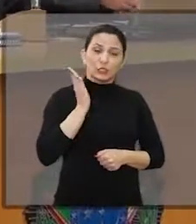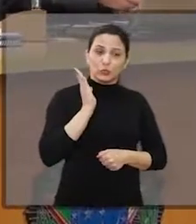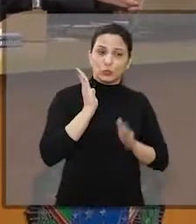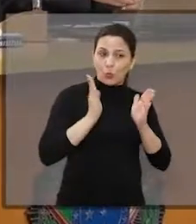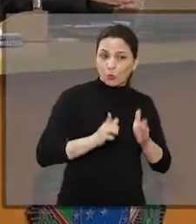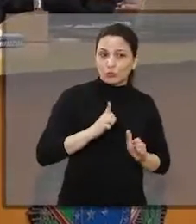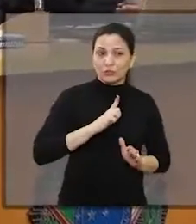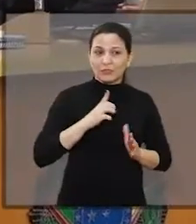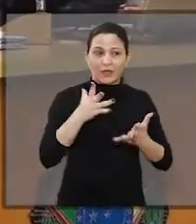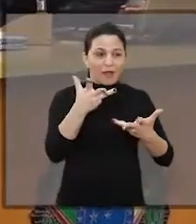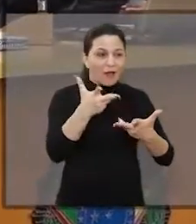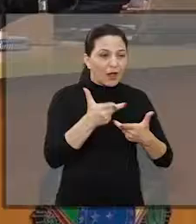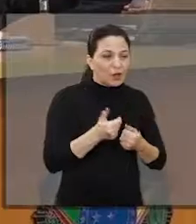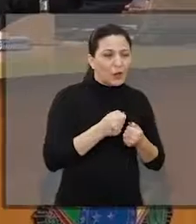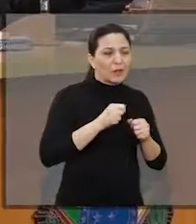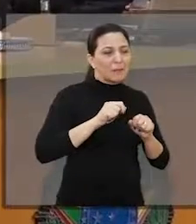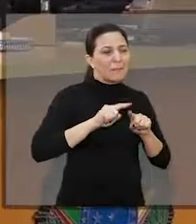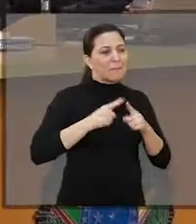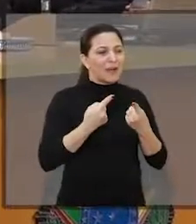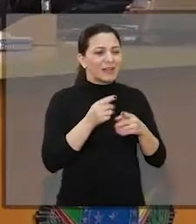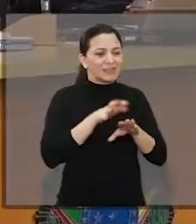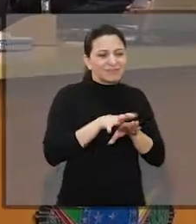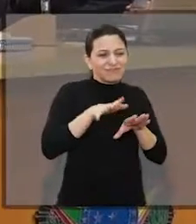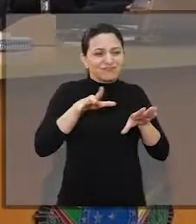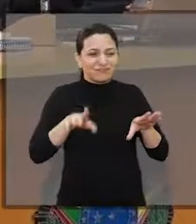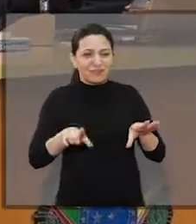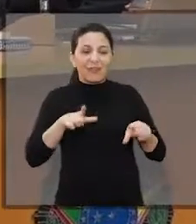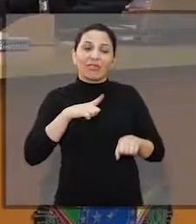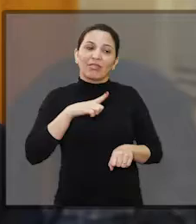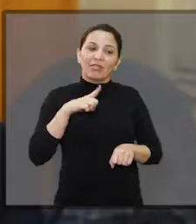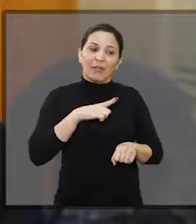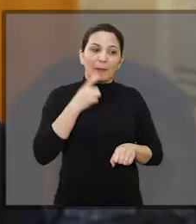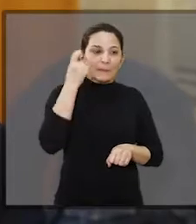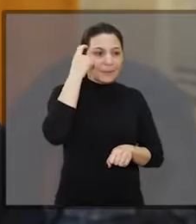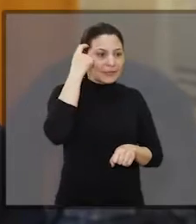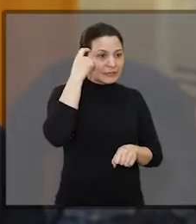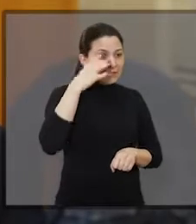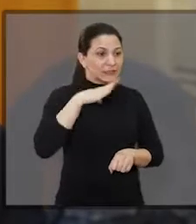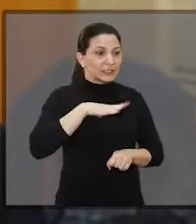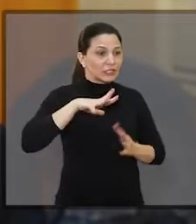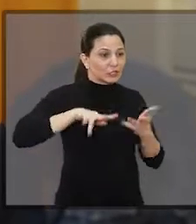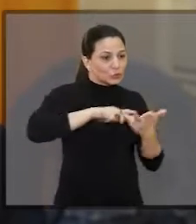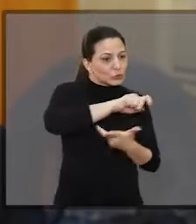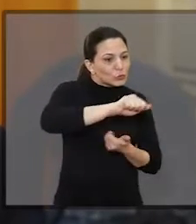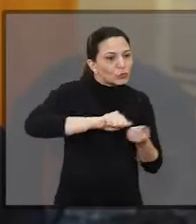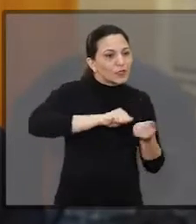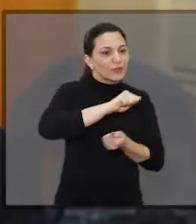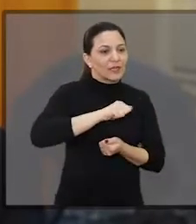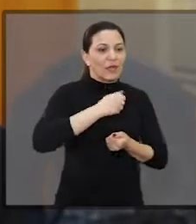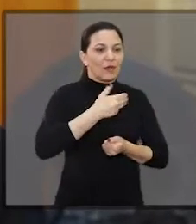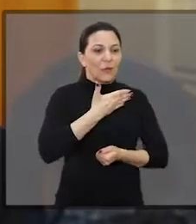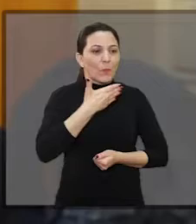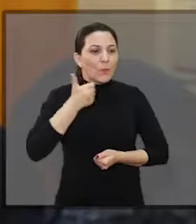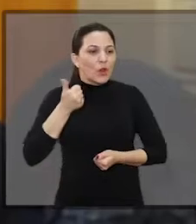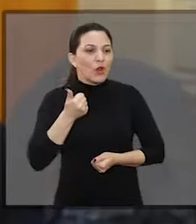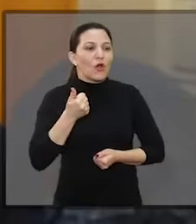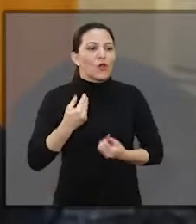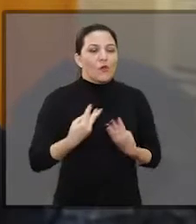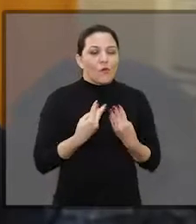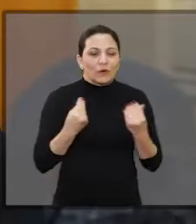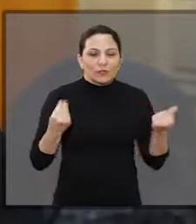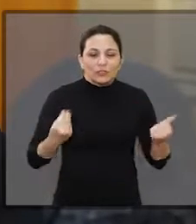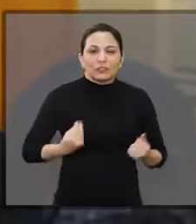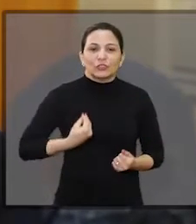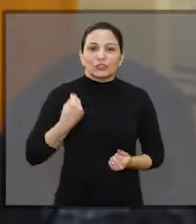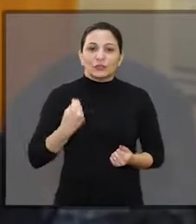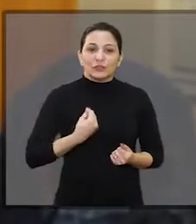uma cidade que não acolhe a todos, que exclui, ela é segregadora. Então pensar uma cidade sustentável, uma cidade com melhor qualidade de vida, é a